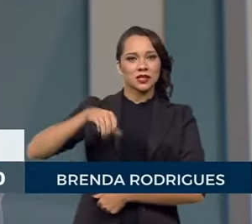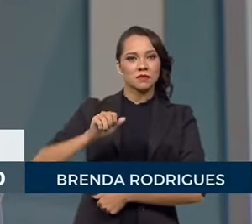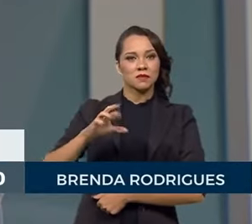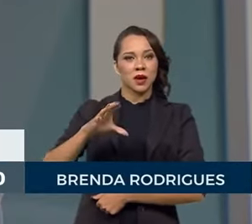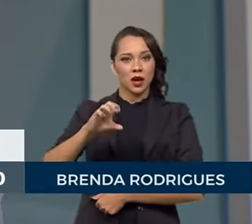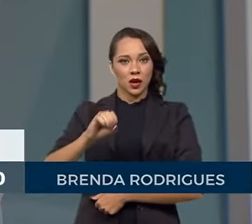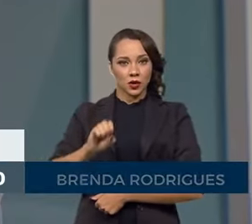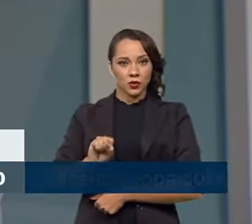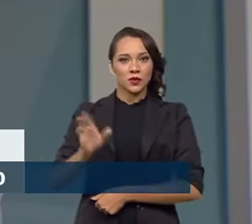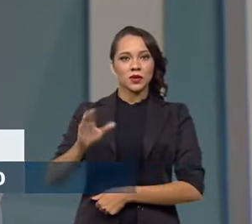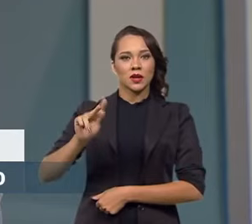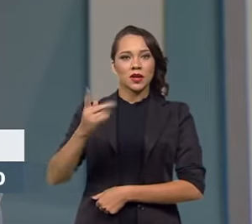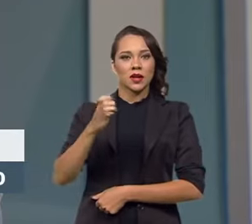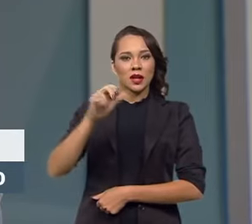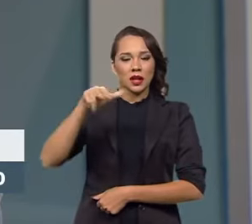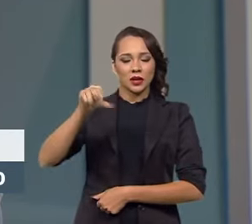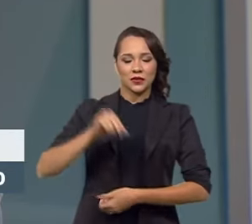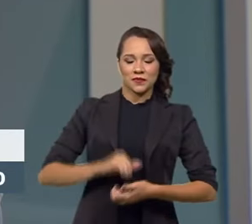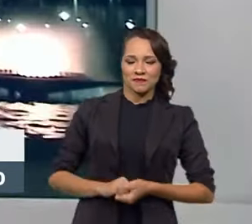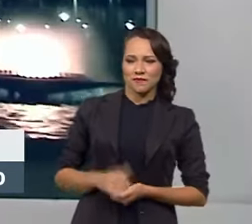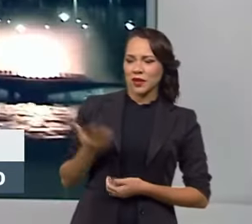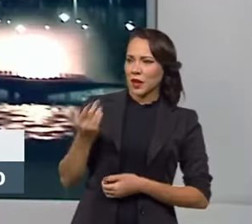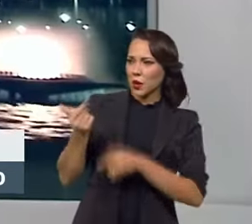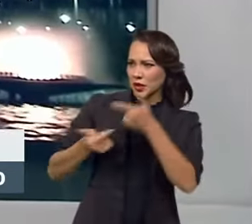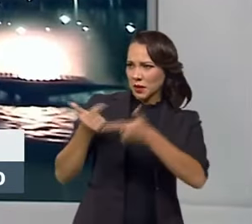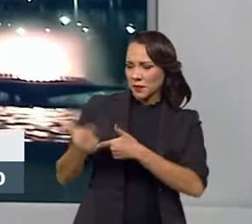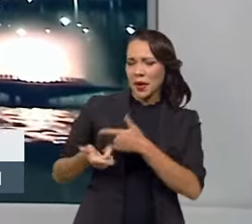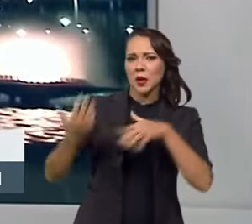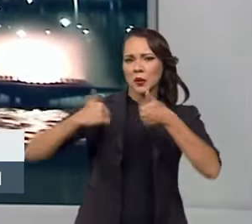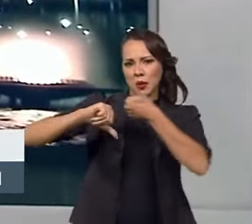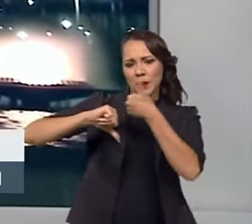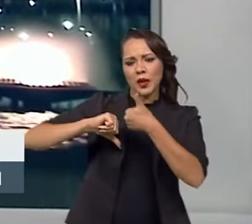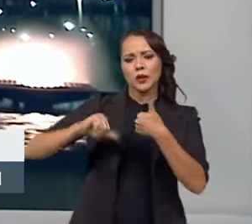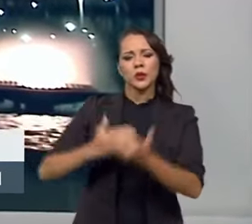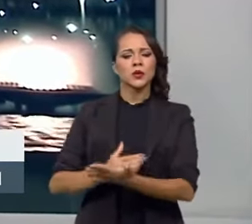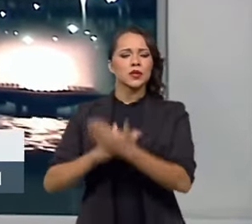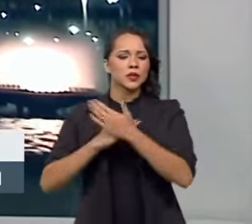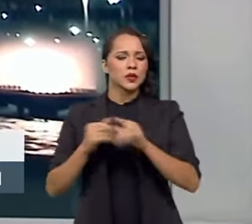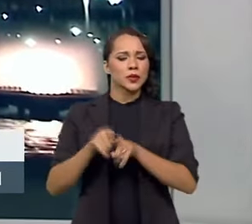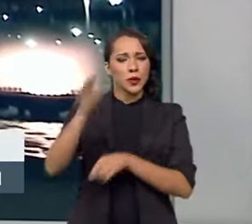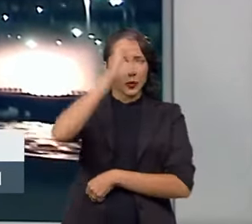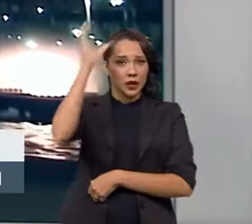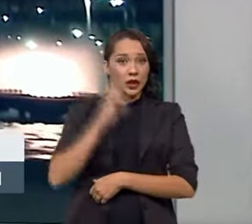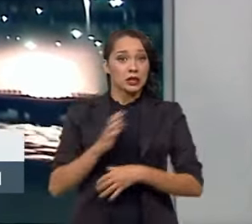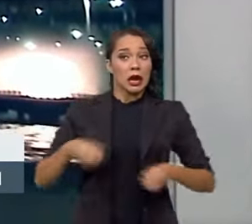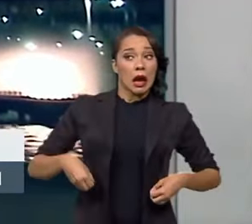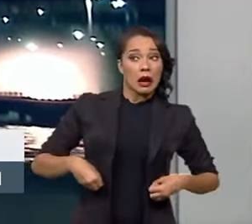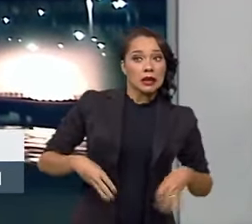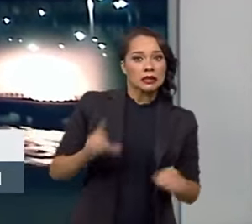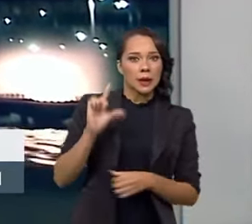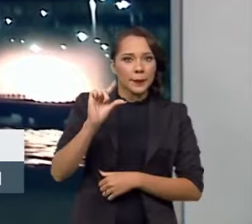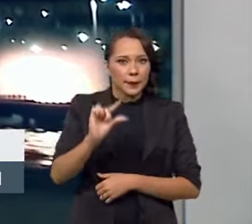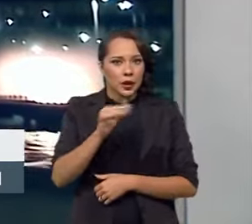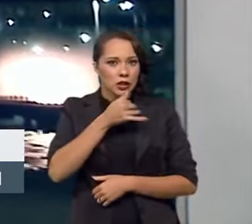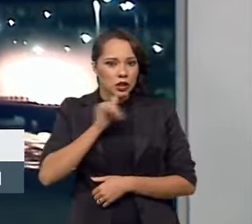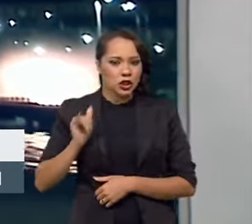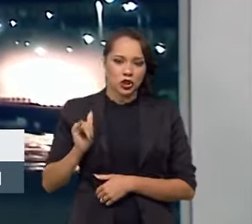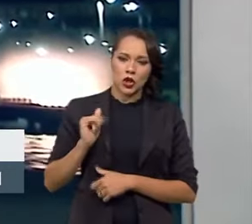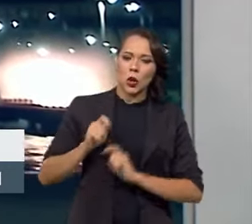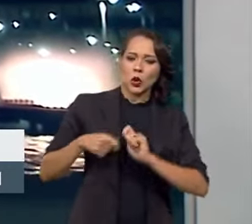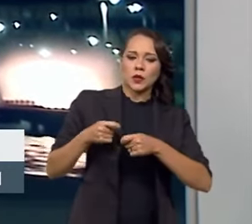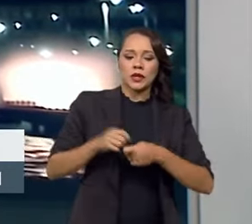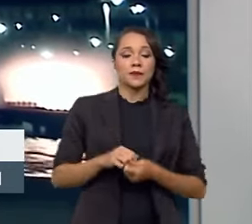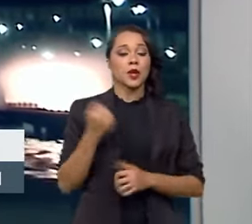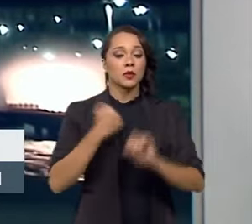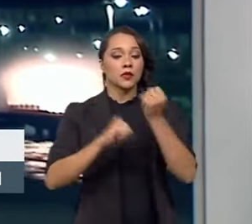Heleno Gerson. Marcos, o trabalho do Inmetro nos auxilia até, como consumidores, a gastar menos energia. Para os